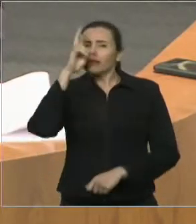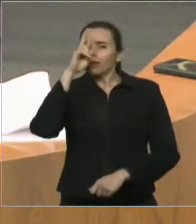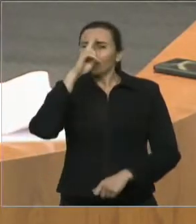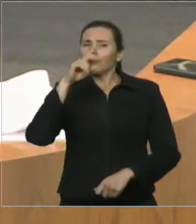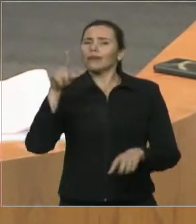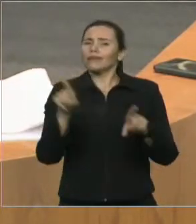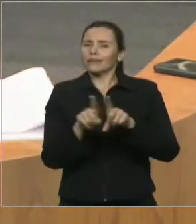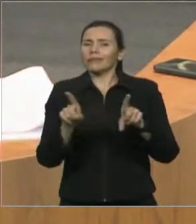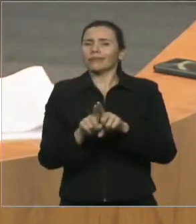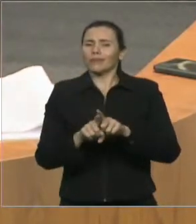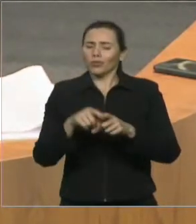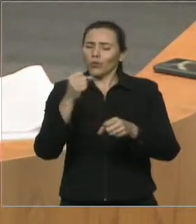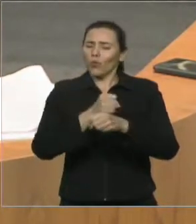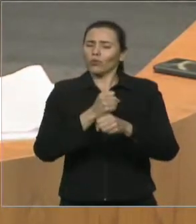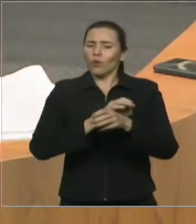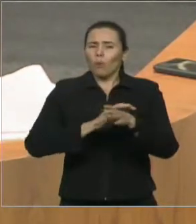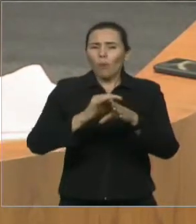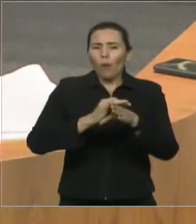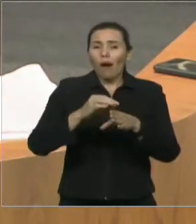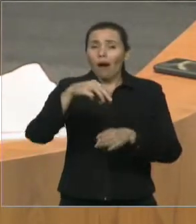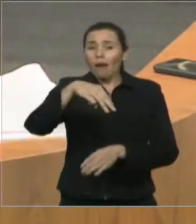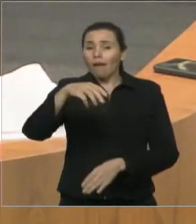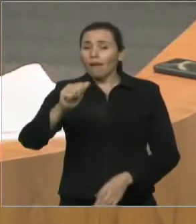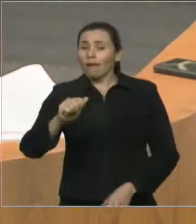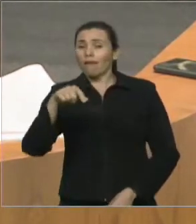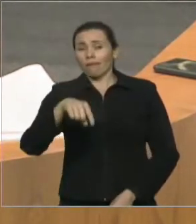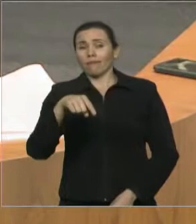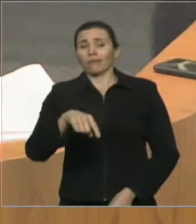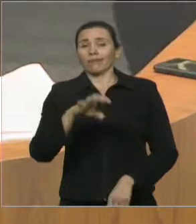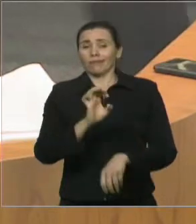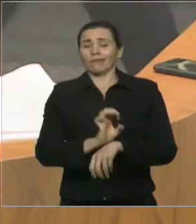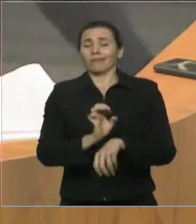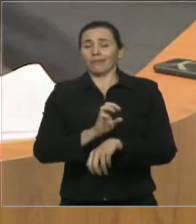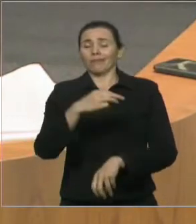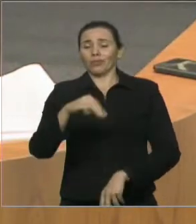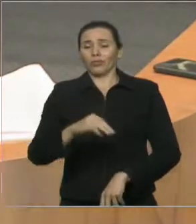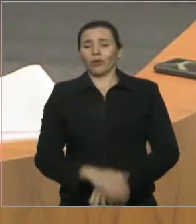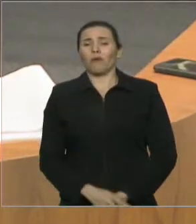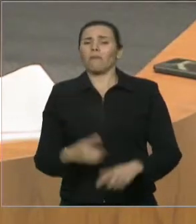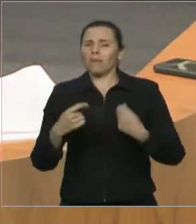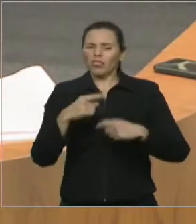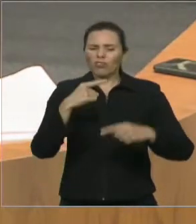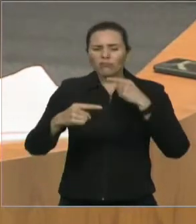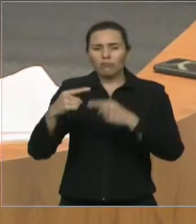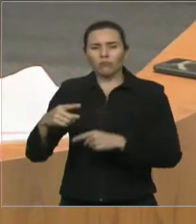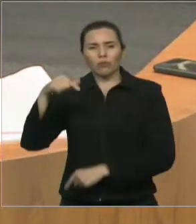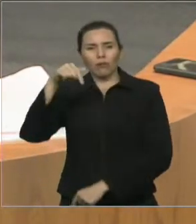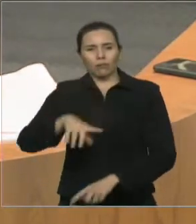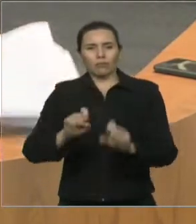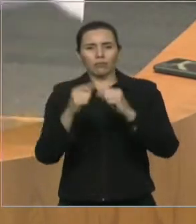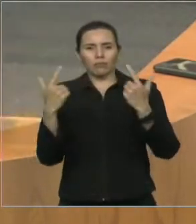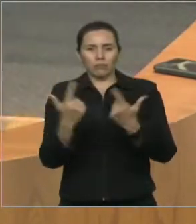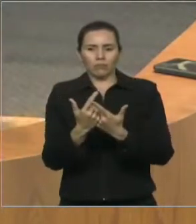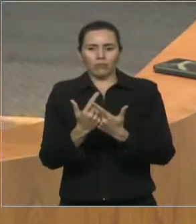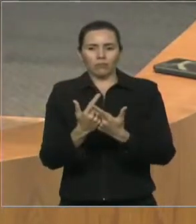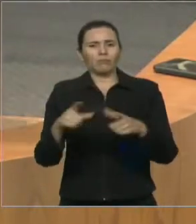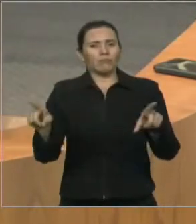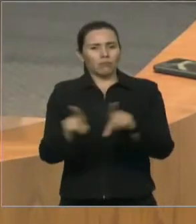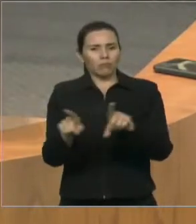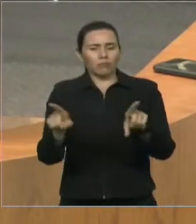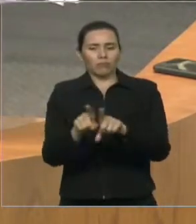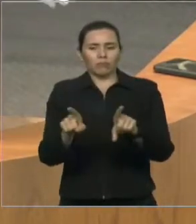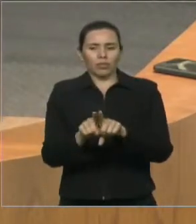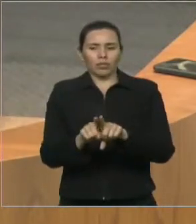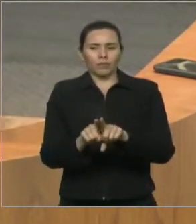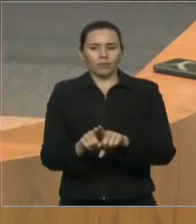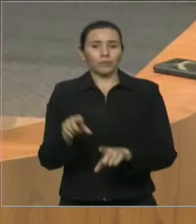também merecem dessa casa. E é onde é o fórum maior que nós devemos discutir aqui. Não teve, para o